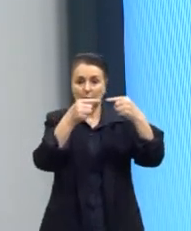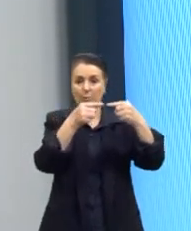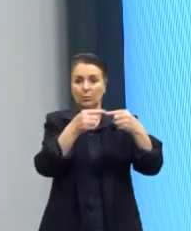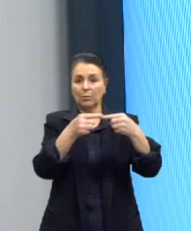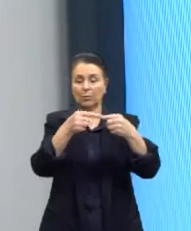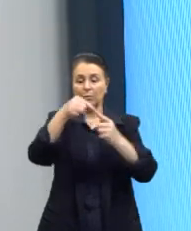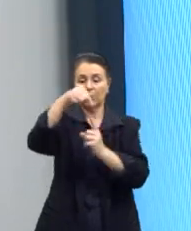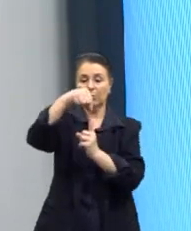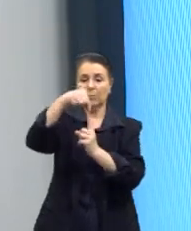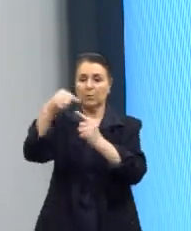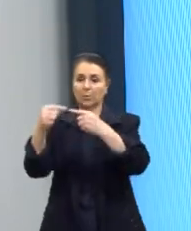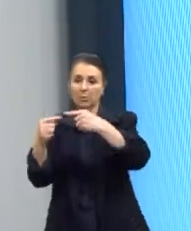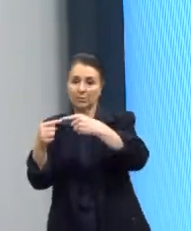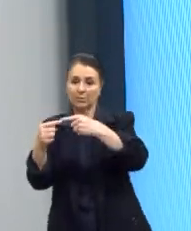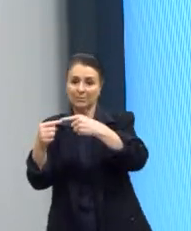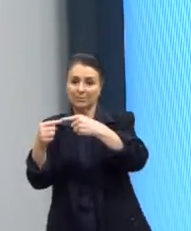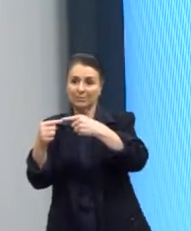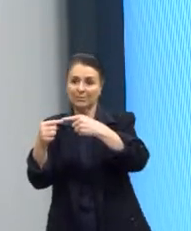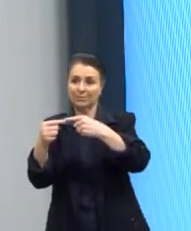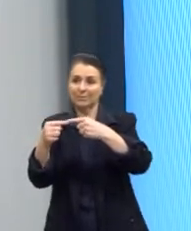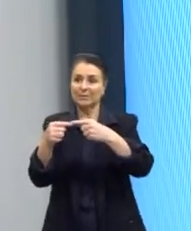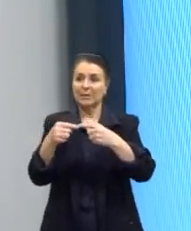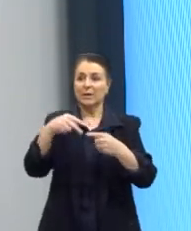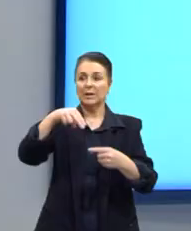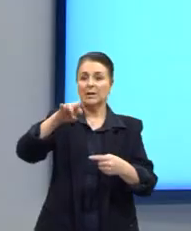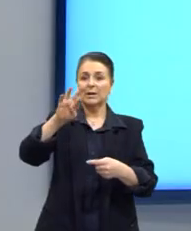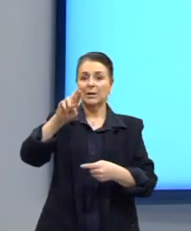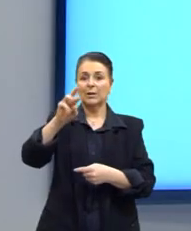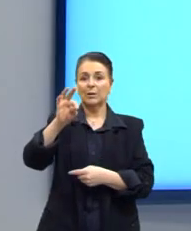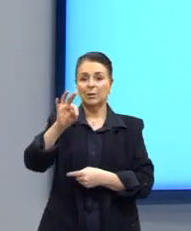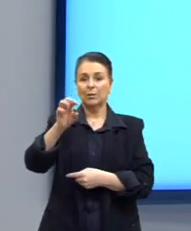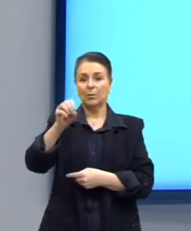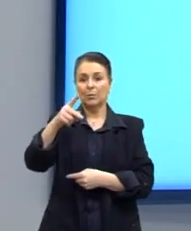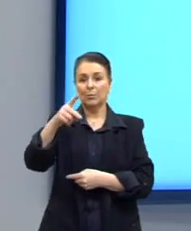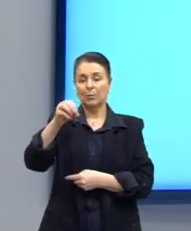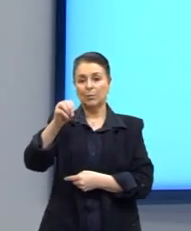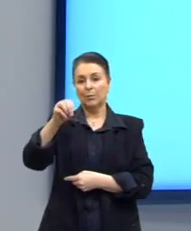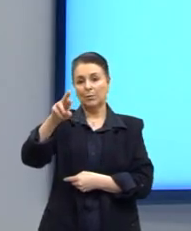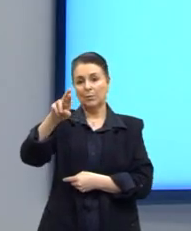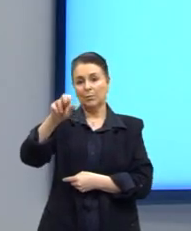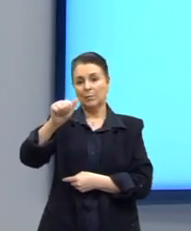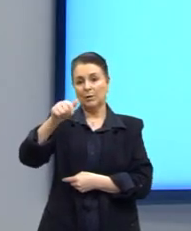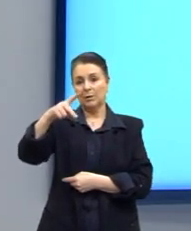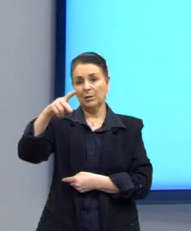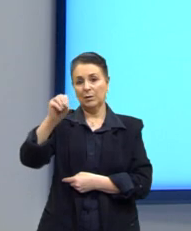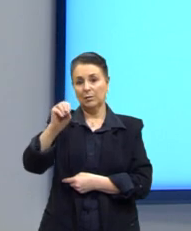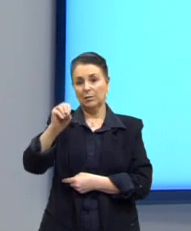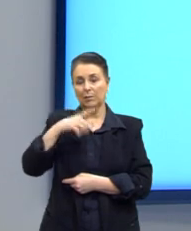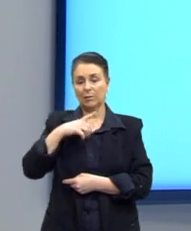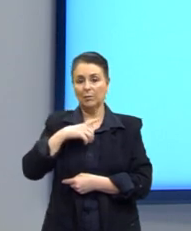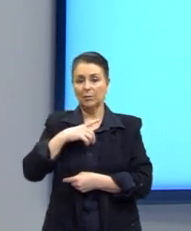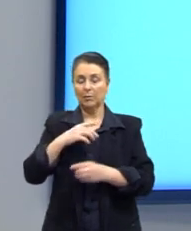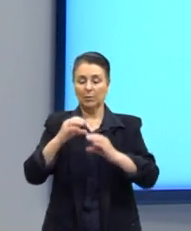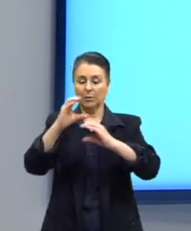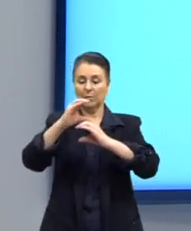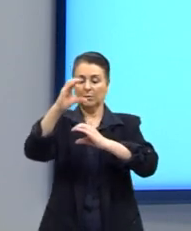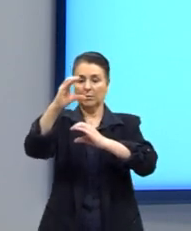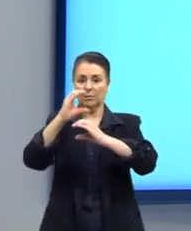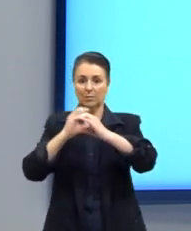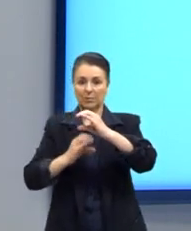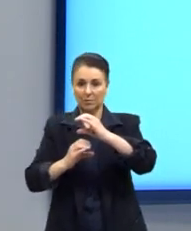nitropropano, simples de dar nome. Quando essa cadeia é um pouquinho maior, segue o mesmo